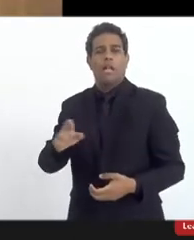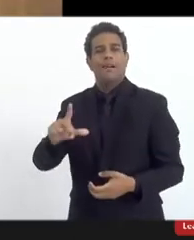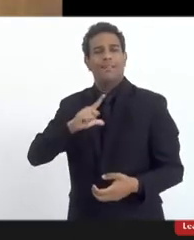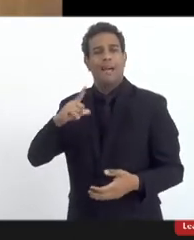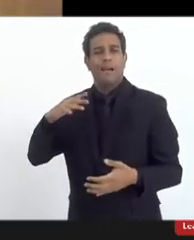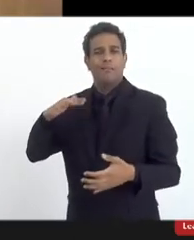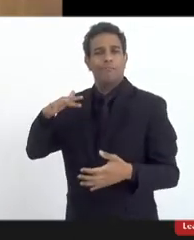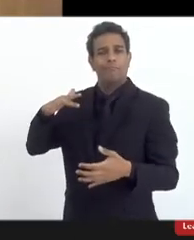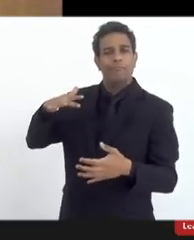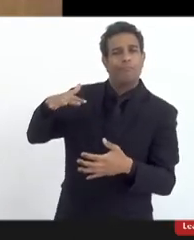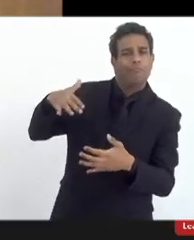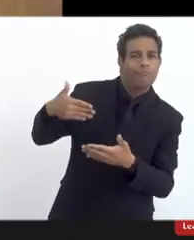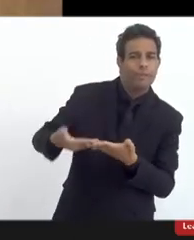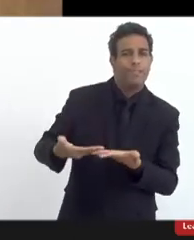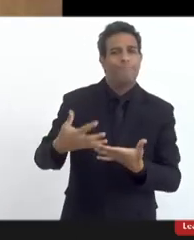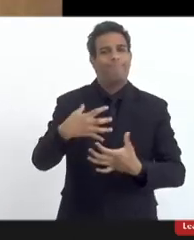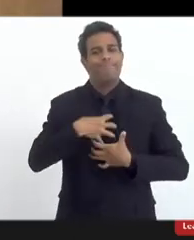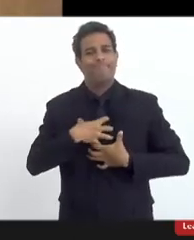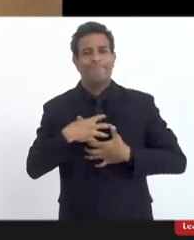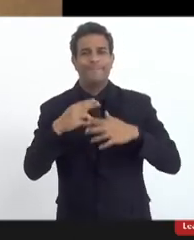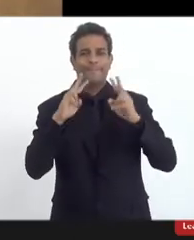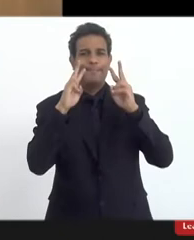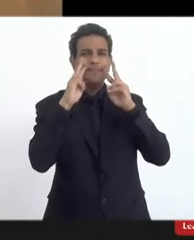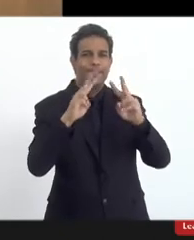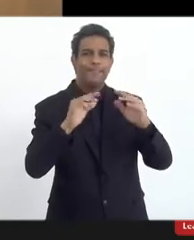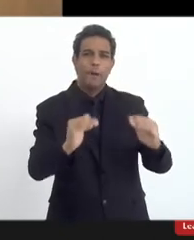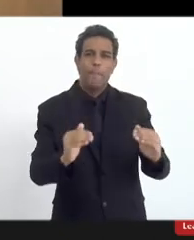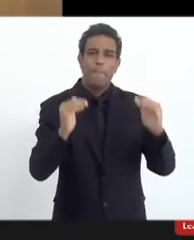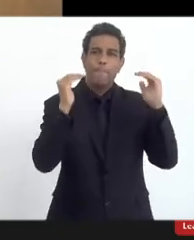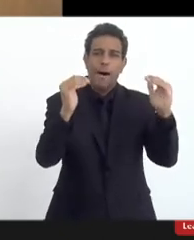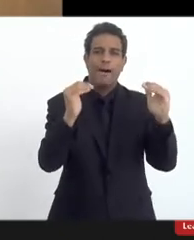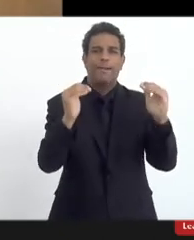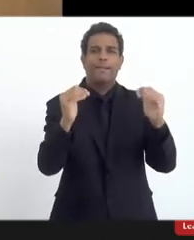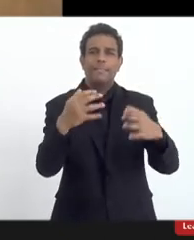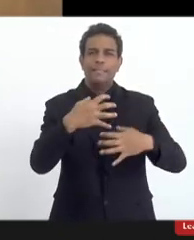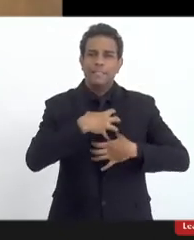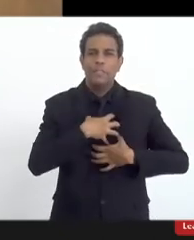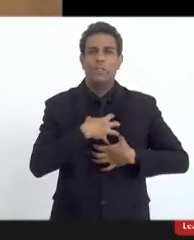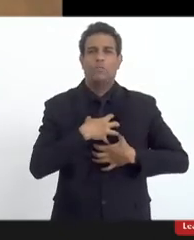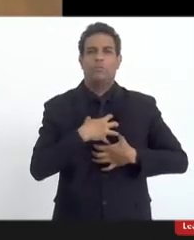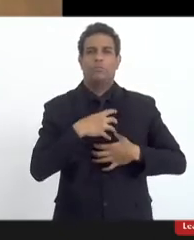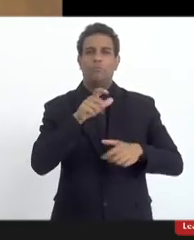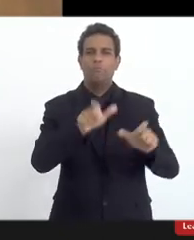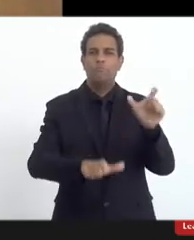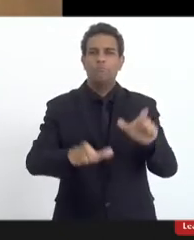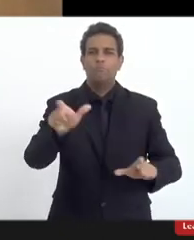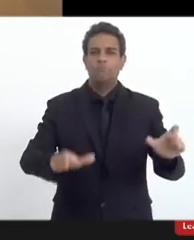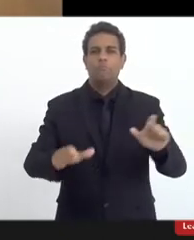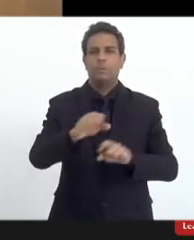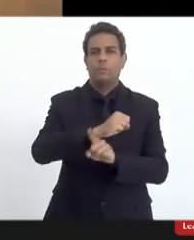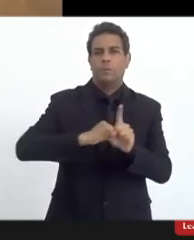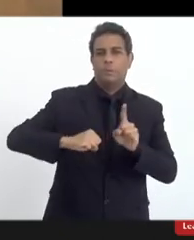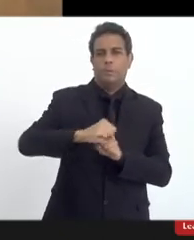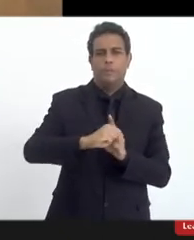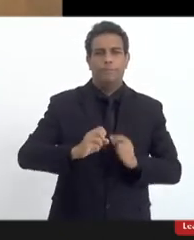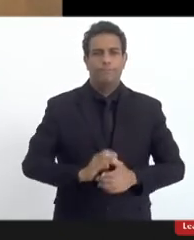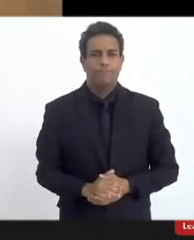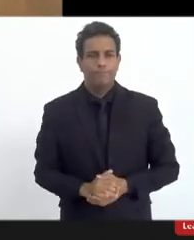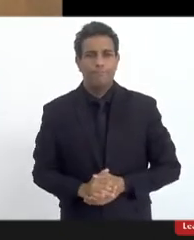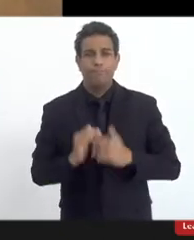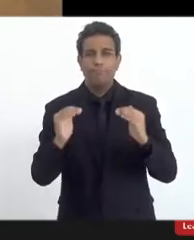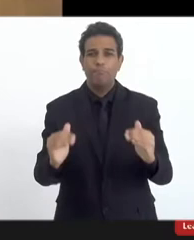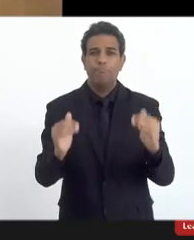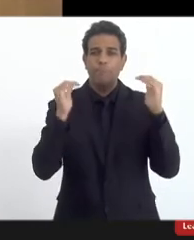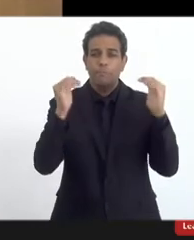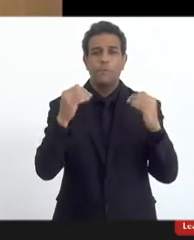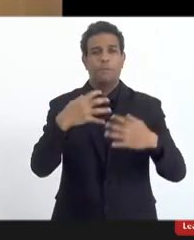religiões, ao sagrado, ao mais íntimo das pessoas, ao mais